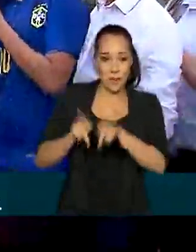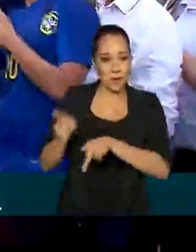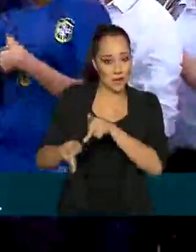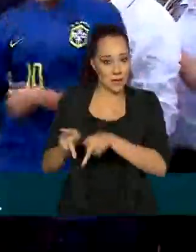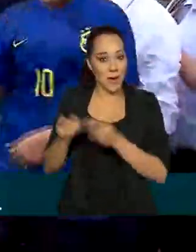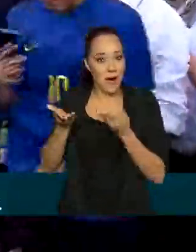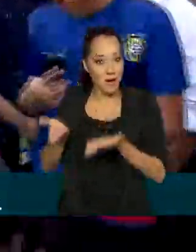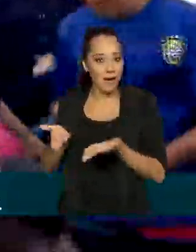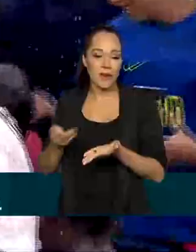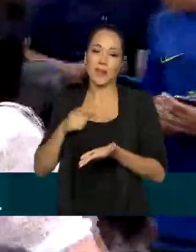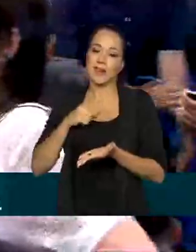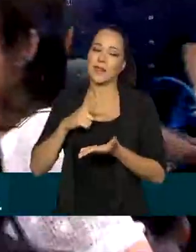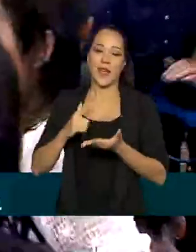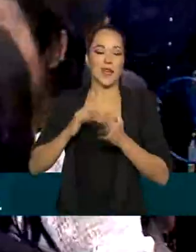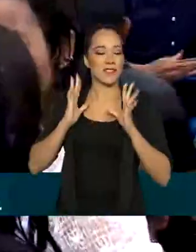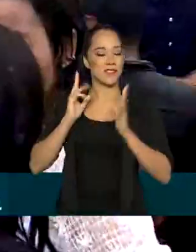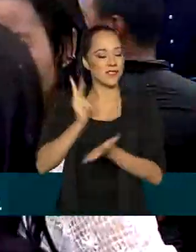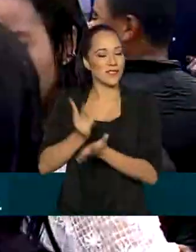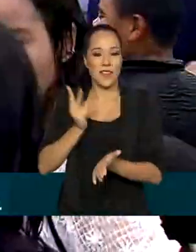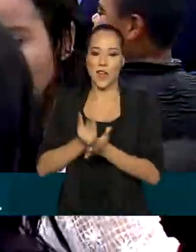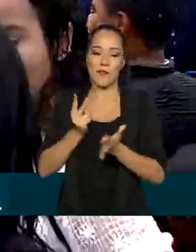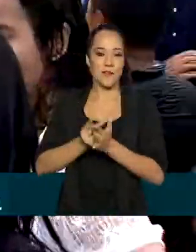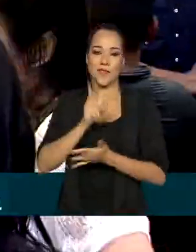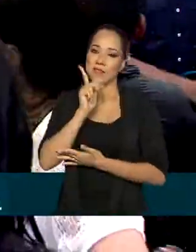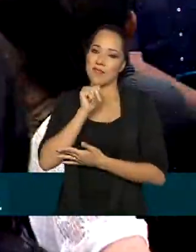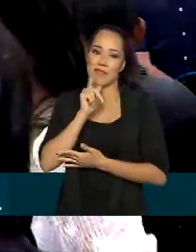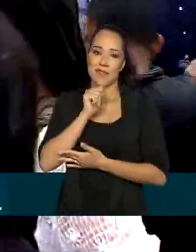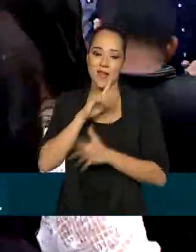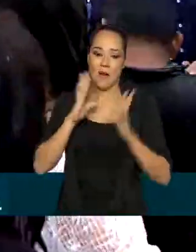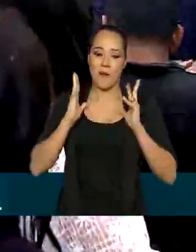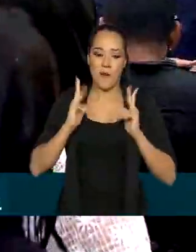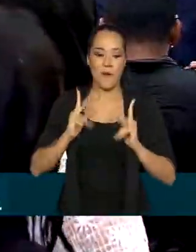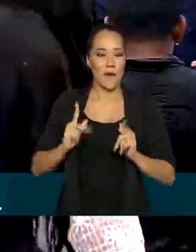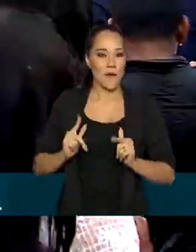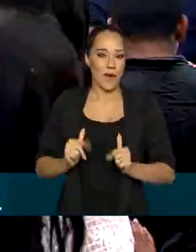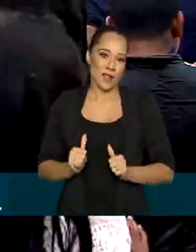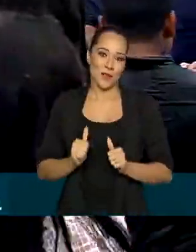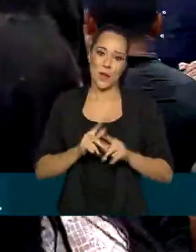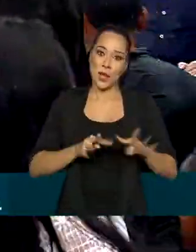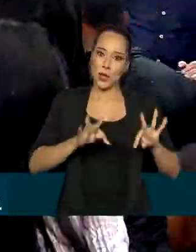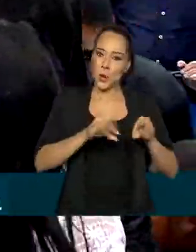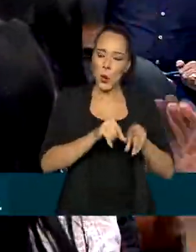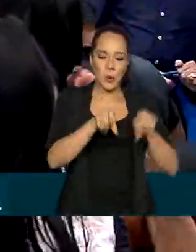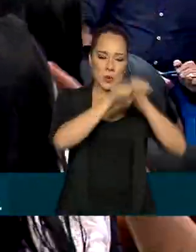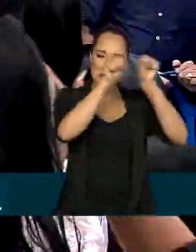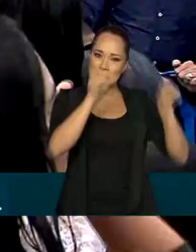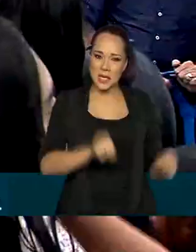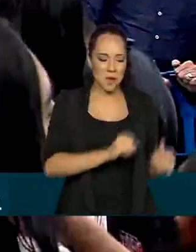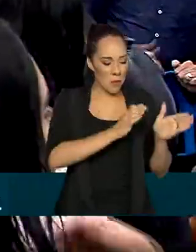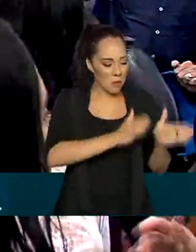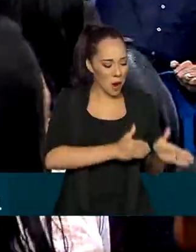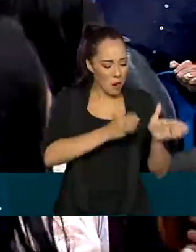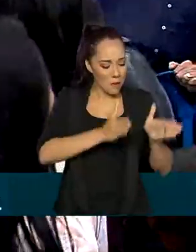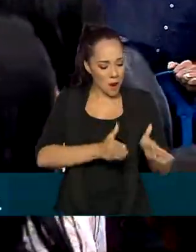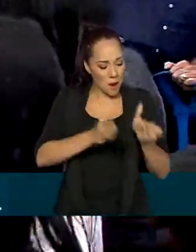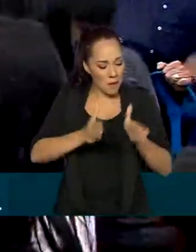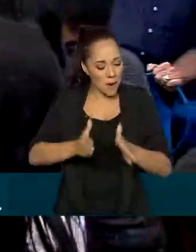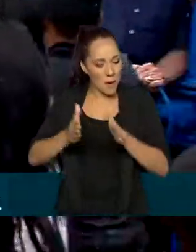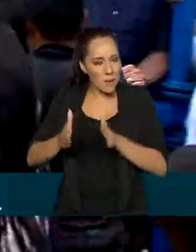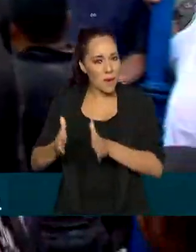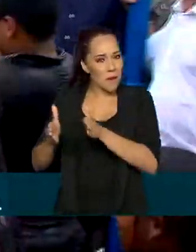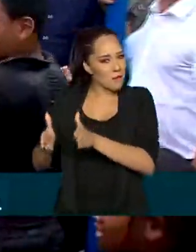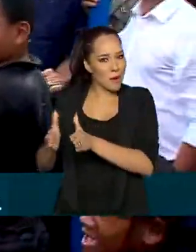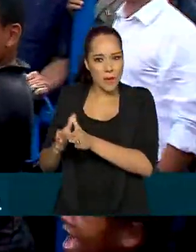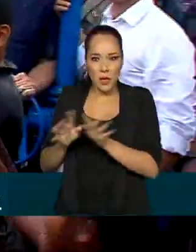conta aí com um abastecimento contínuo, graças a todo esse sistema que foi construído, desde a captação,